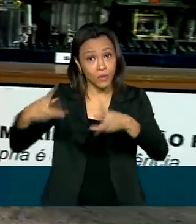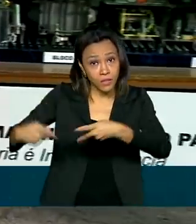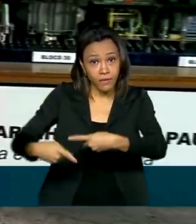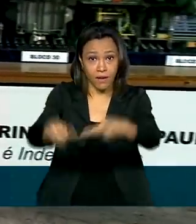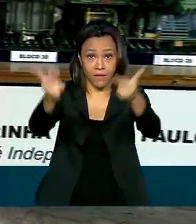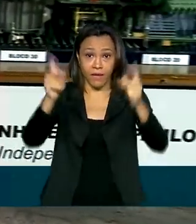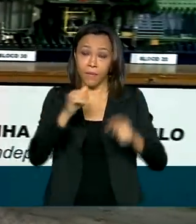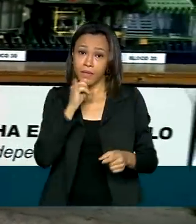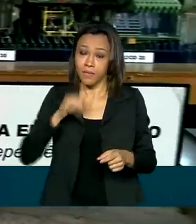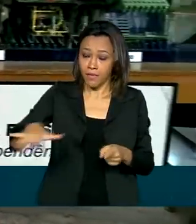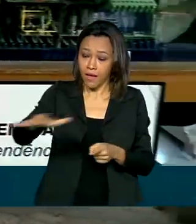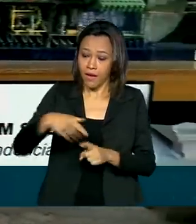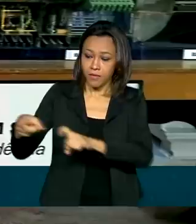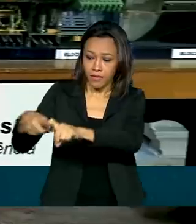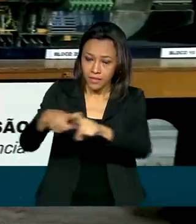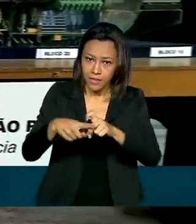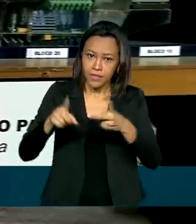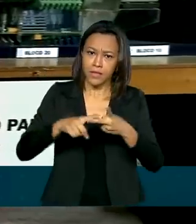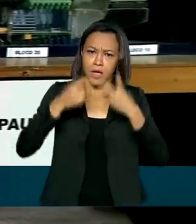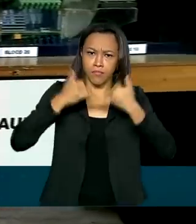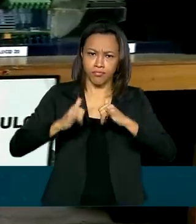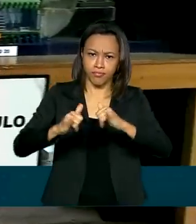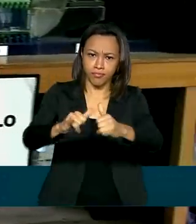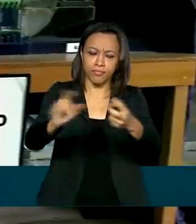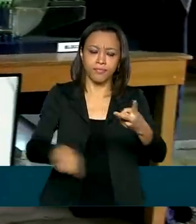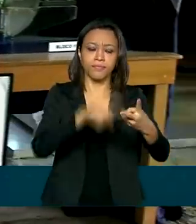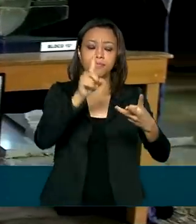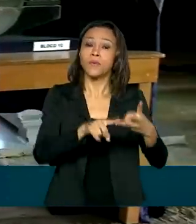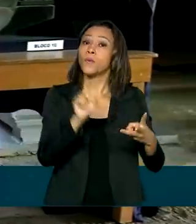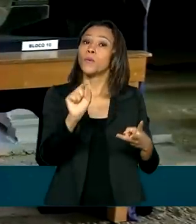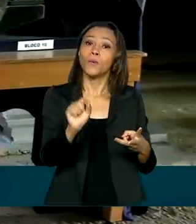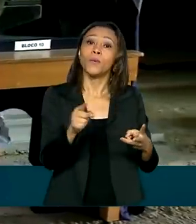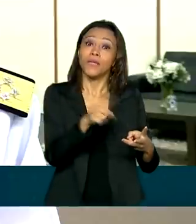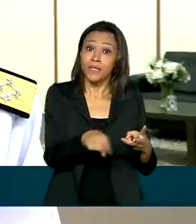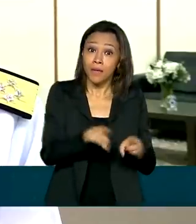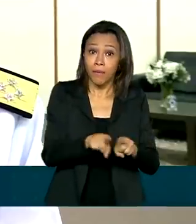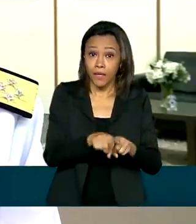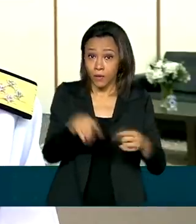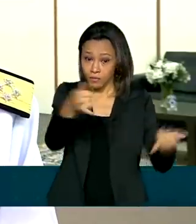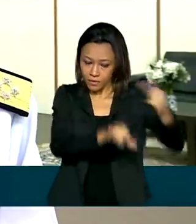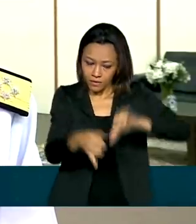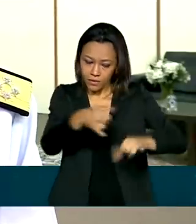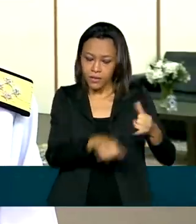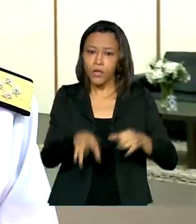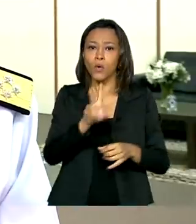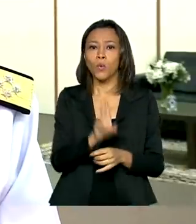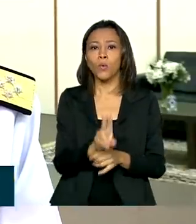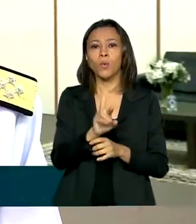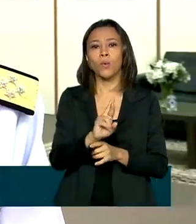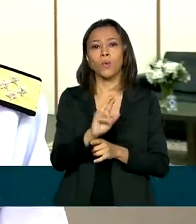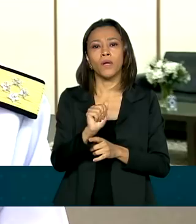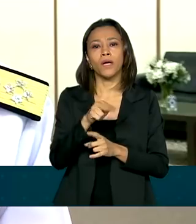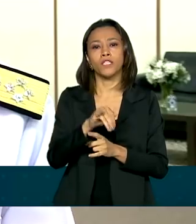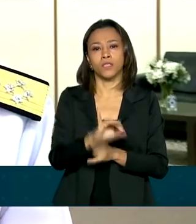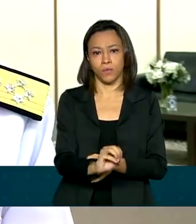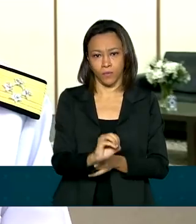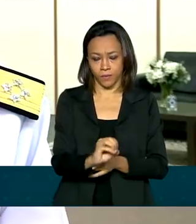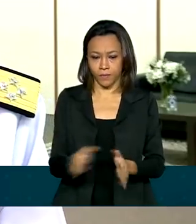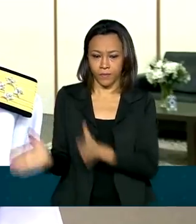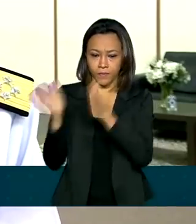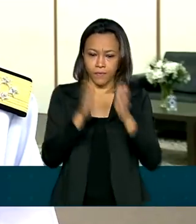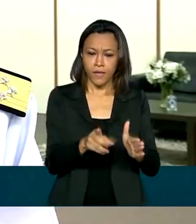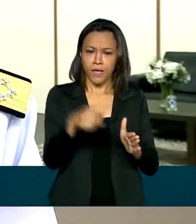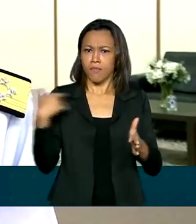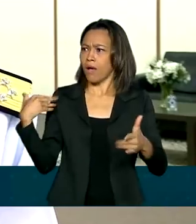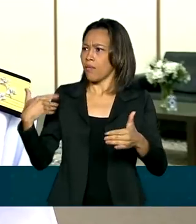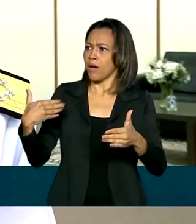como medicina, geração de energia elétrica e enriquecimento de urânio. 2034 é uma meta, mas ao longo do